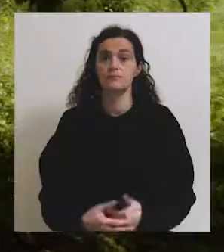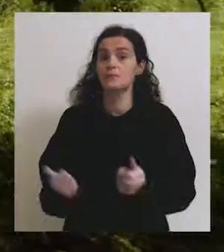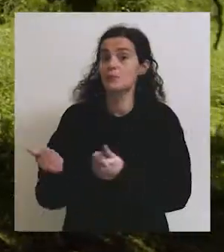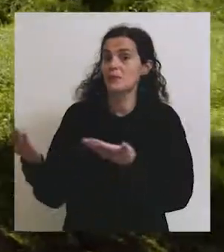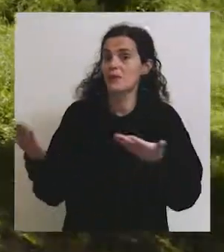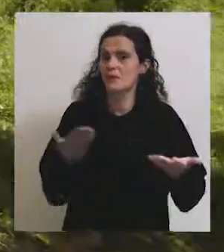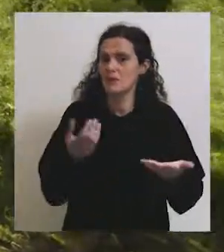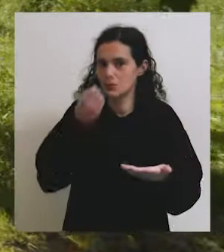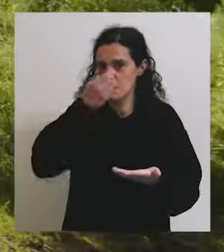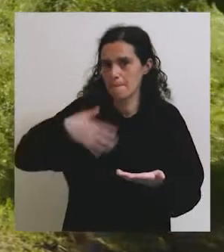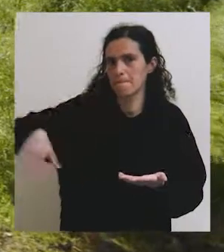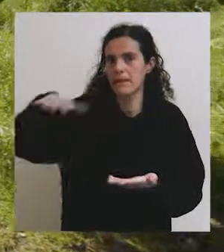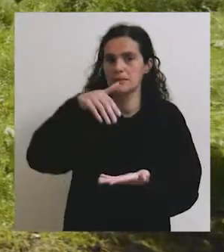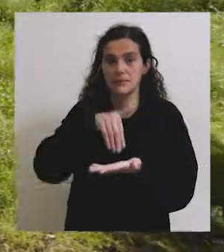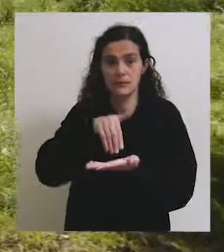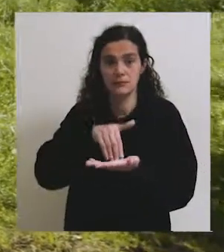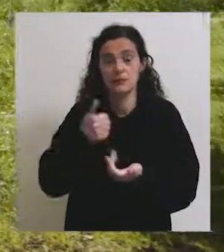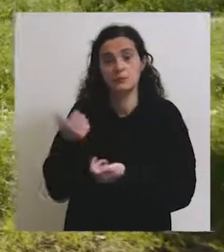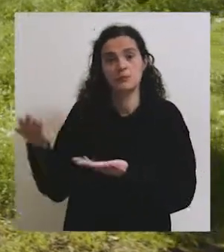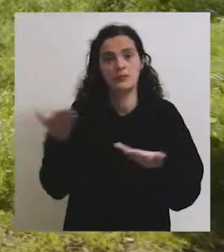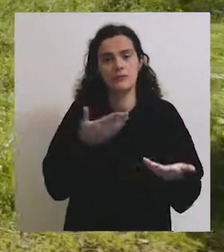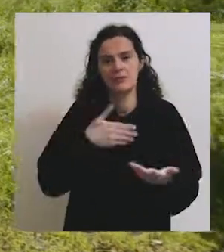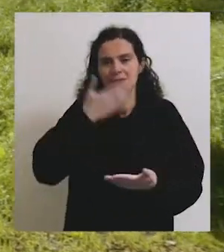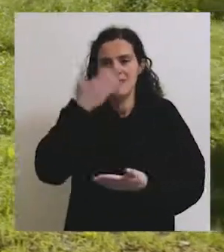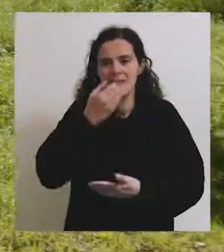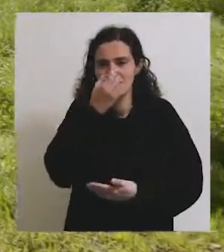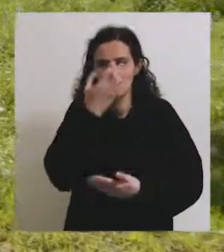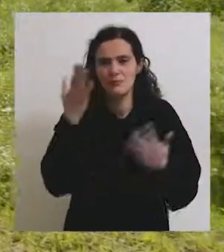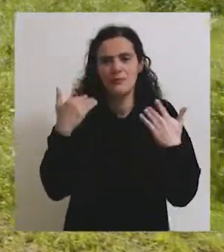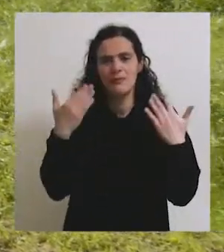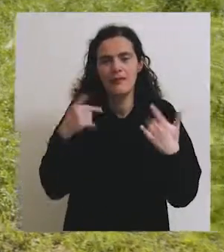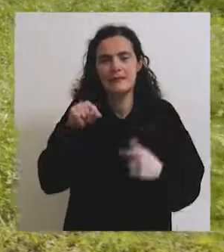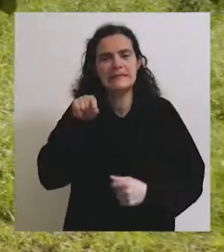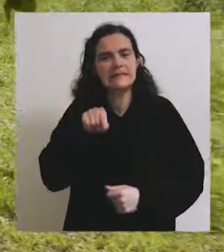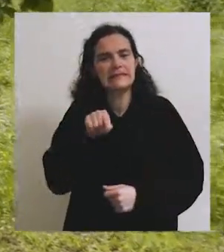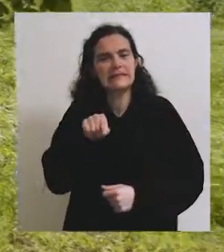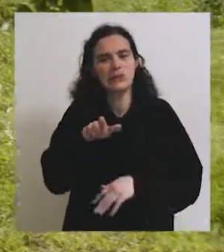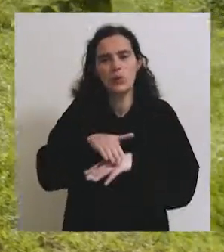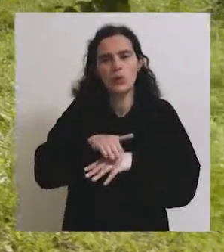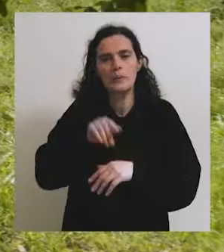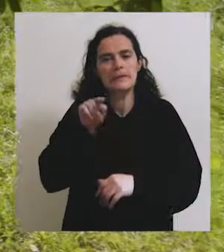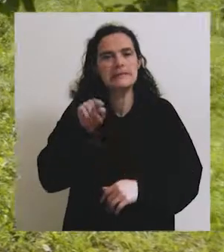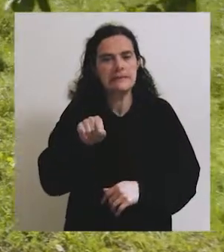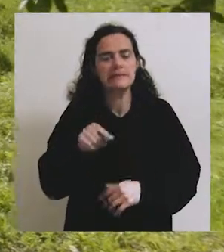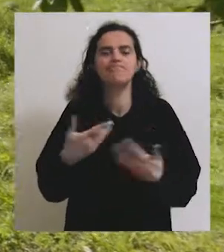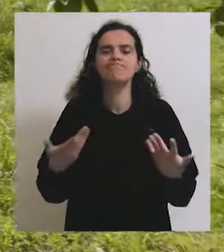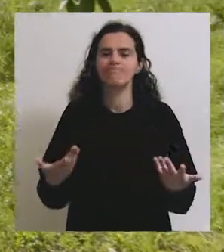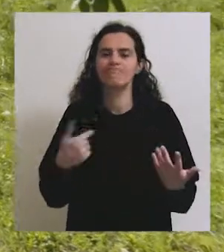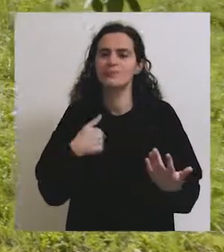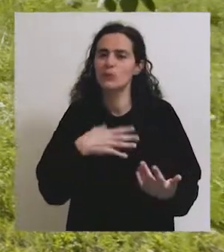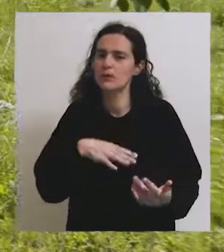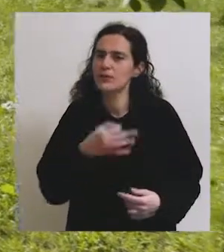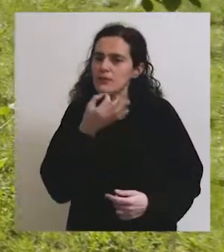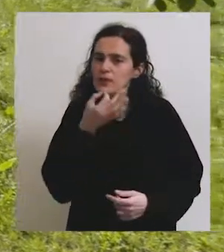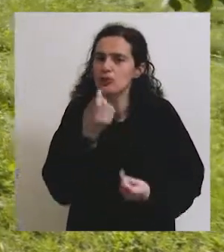Bem-vindos ao Parque de Serralves, bem-vindos aos dias de primavera e é precisamente por causa disto que eu